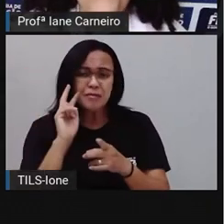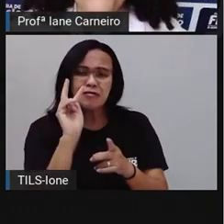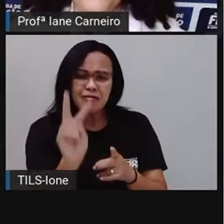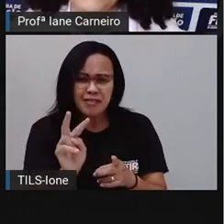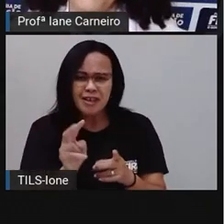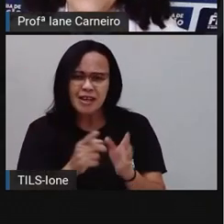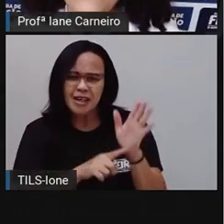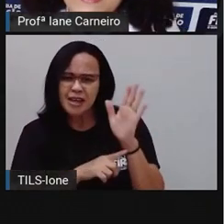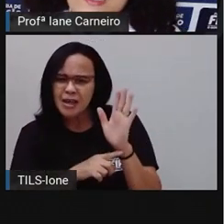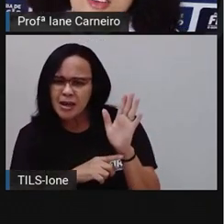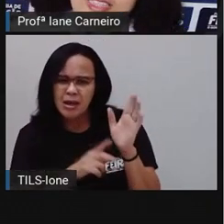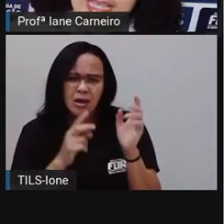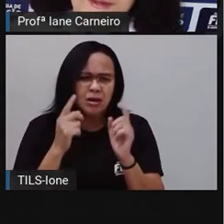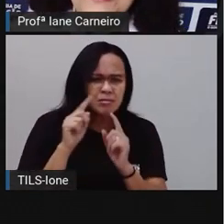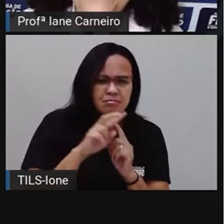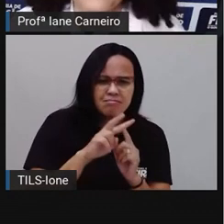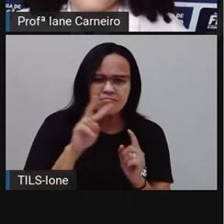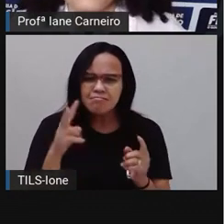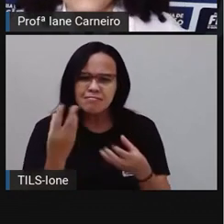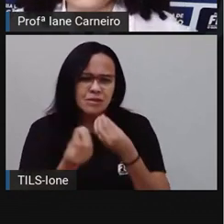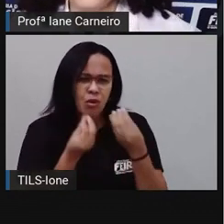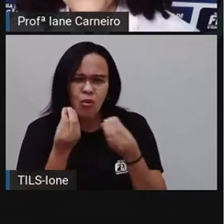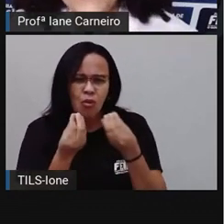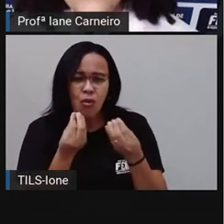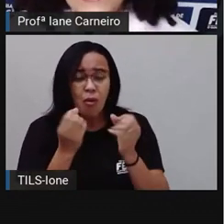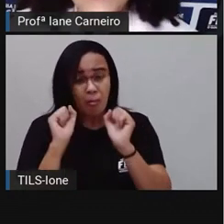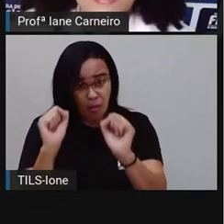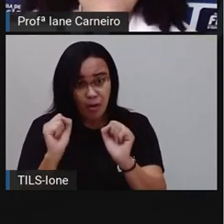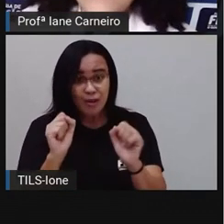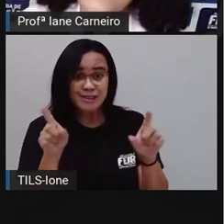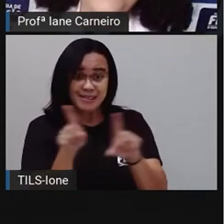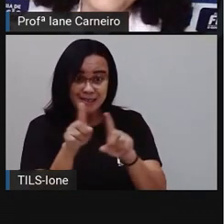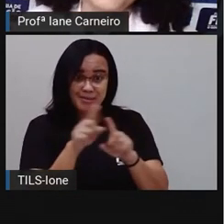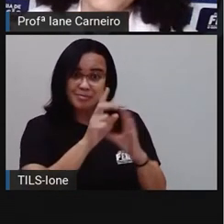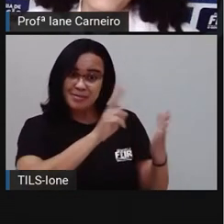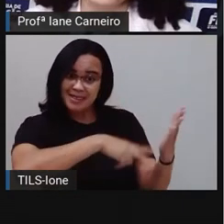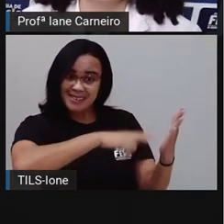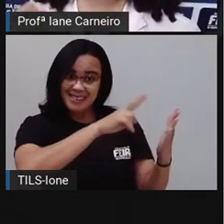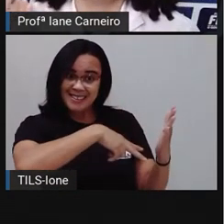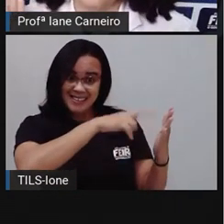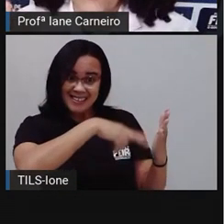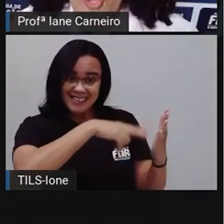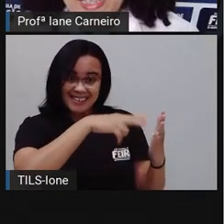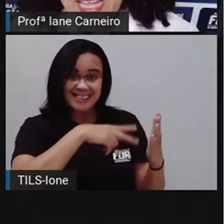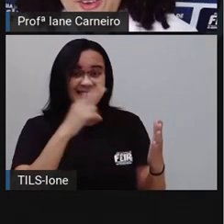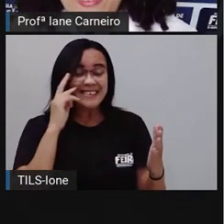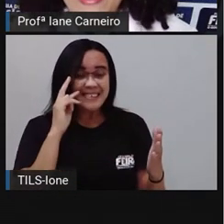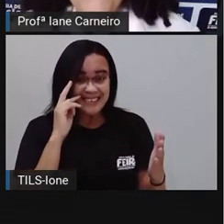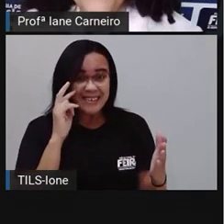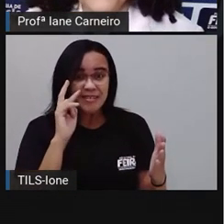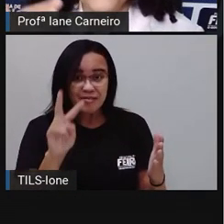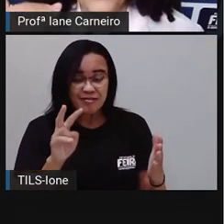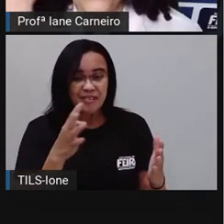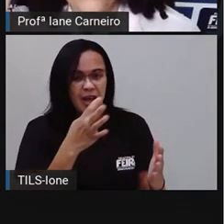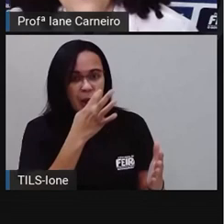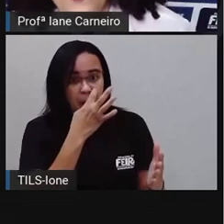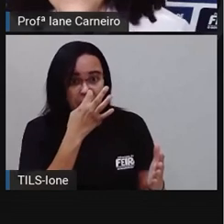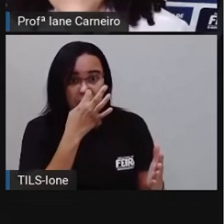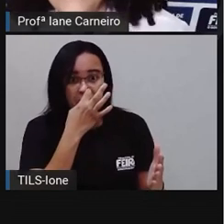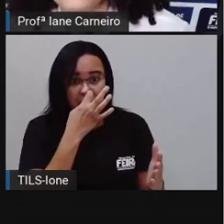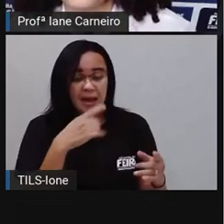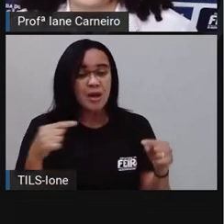algum fragmento daquele cordel. Então, por isso que ele leva esse nome, né? Cordel, né? Vem de